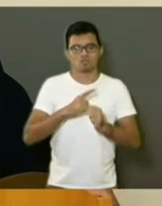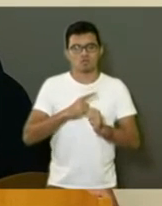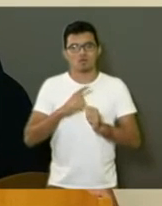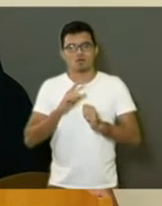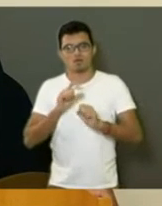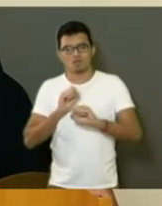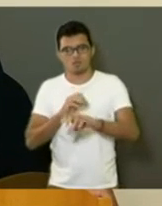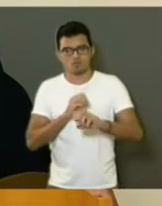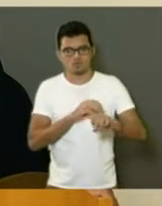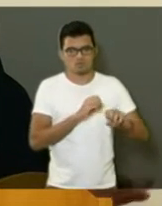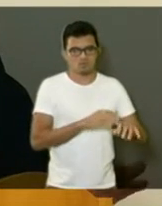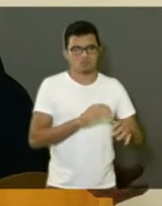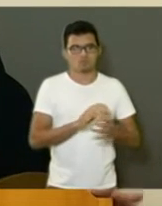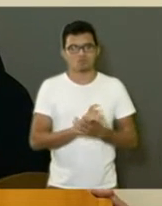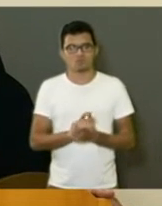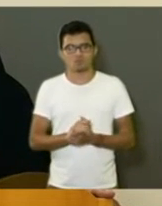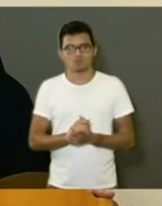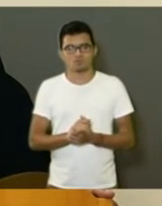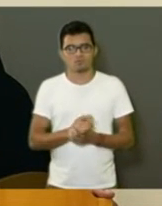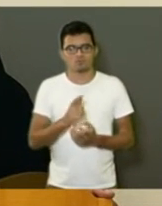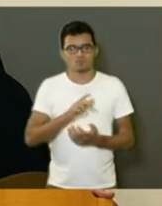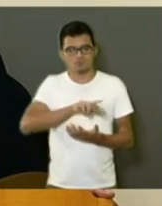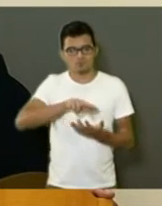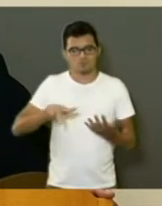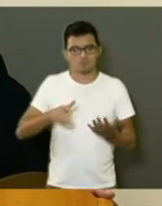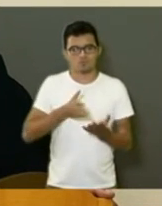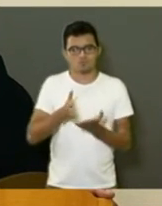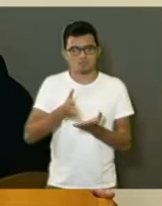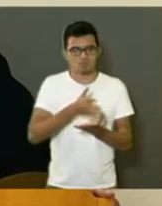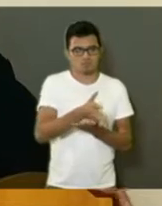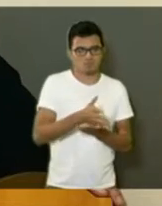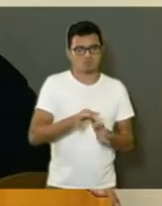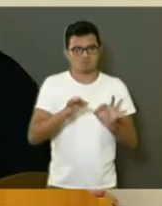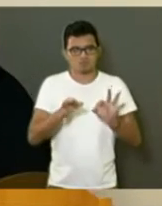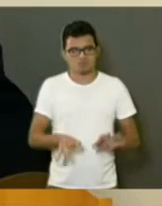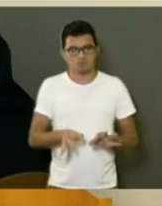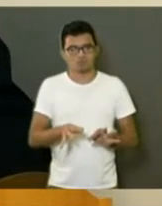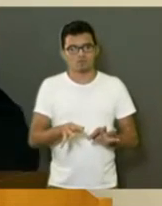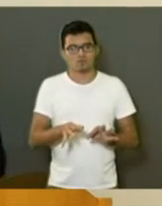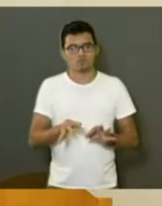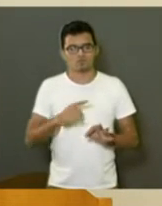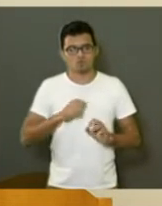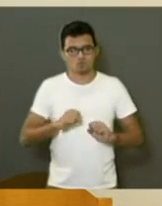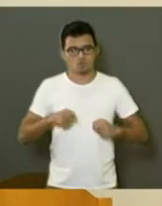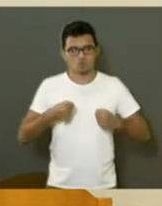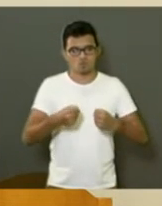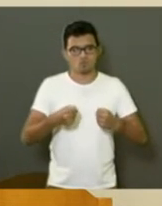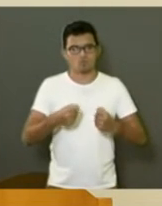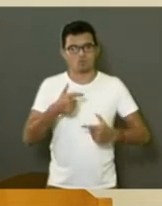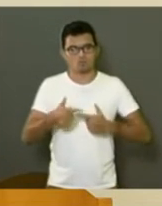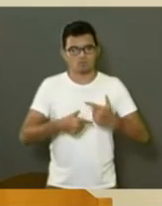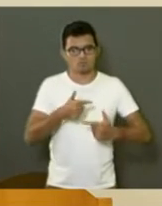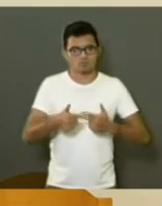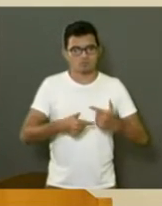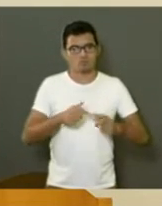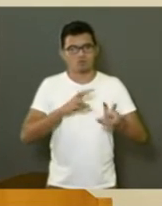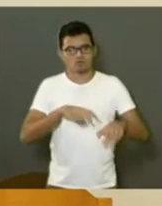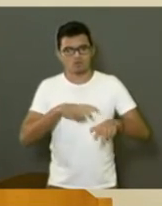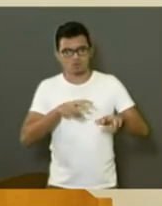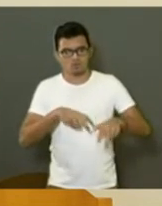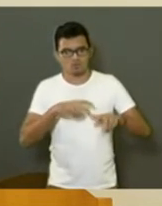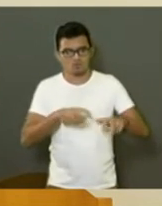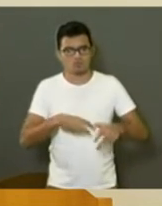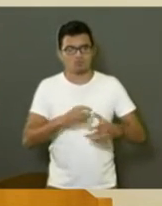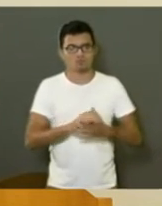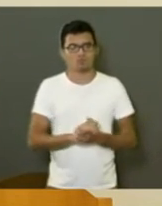na zeladoria da cidade, vários segmentos, com certeza, a gente lutou e trabalhou, agricultura, então eu quero